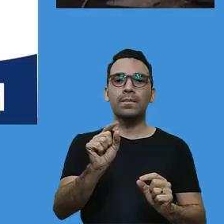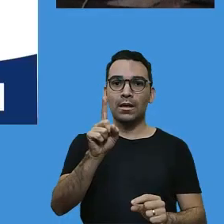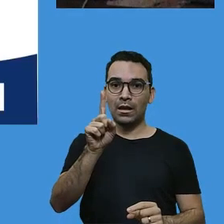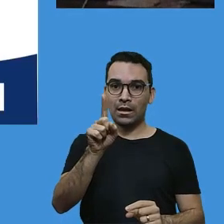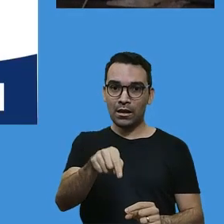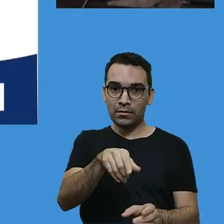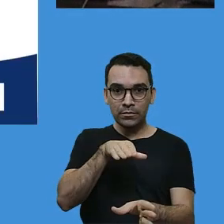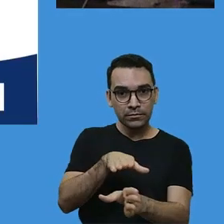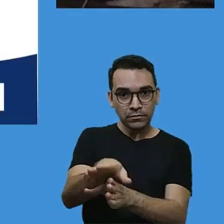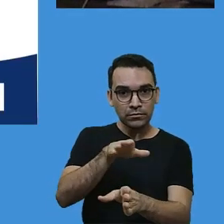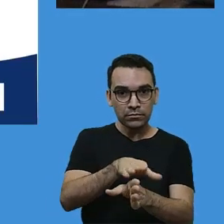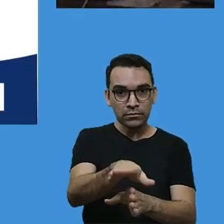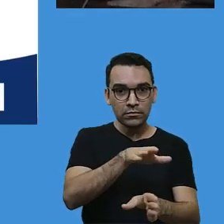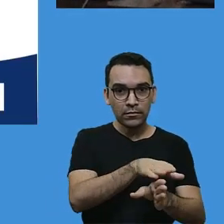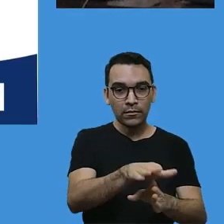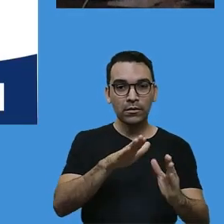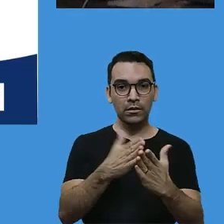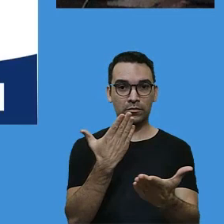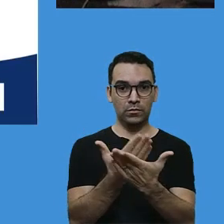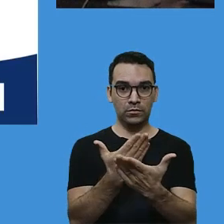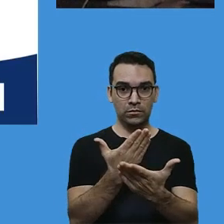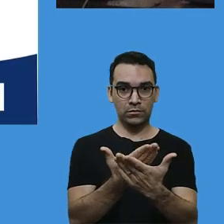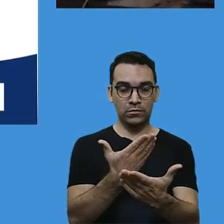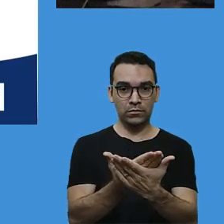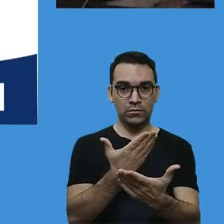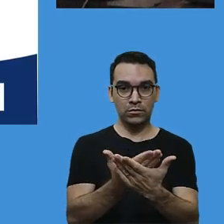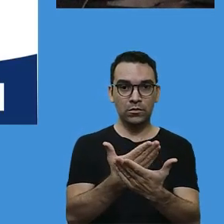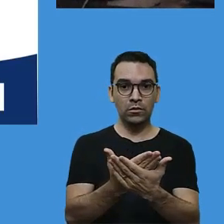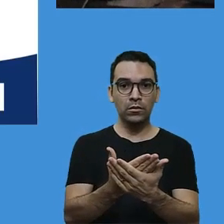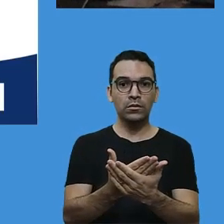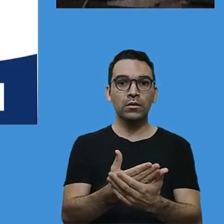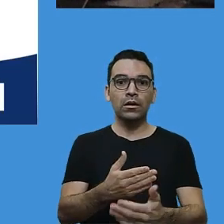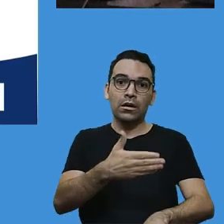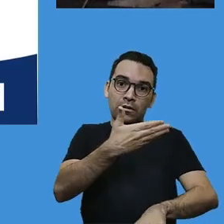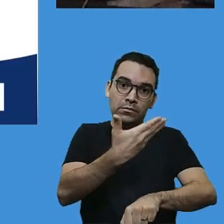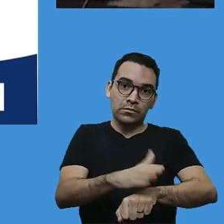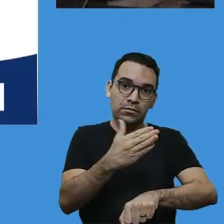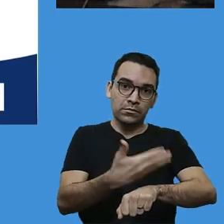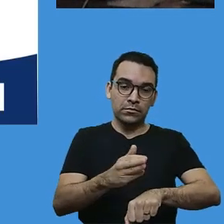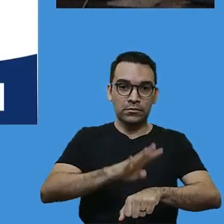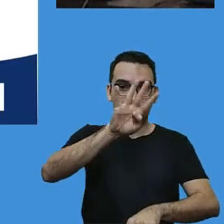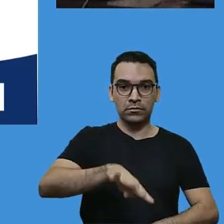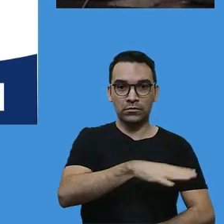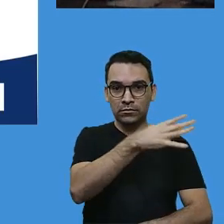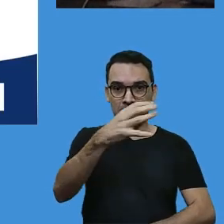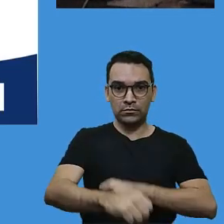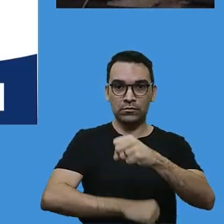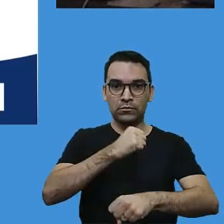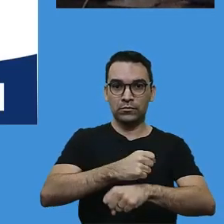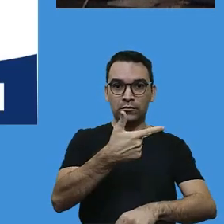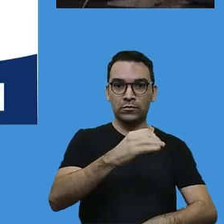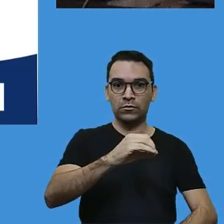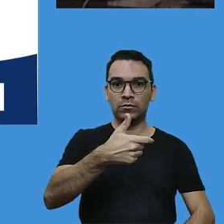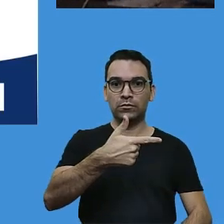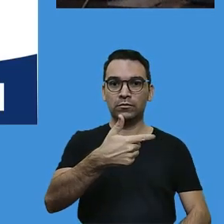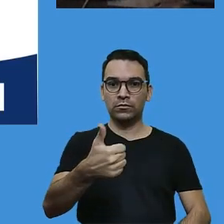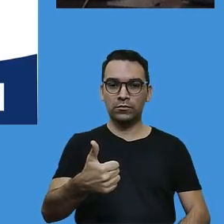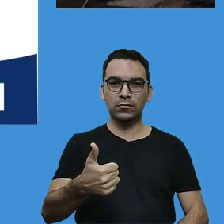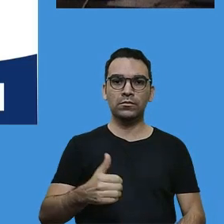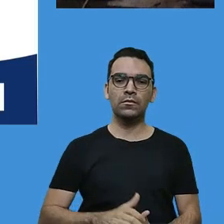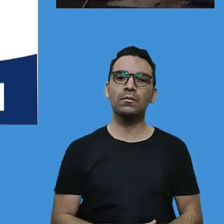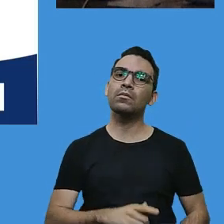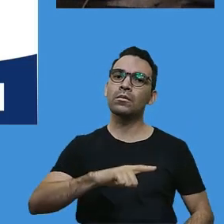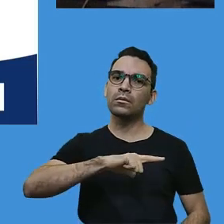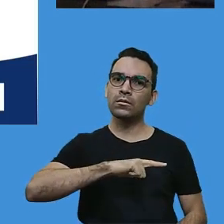norte às nossas escolas, com a prática escalonada de 2021. Então, nós